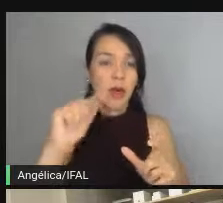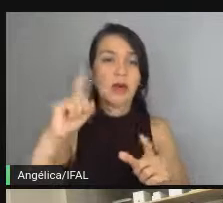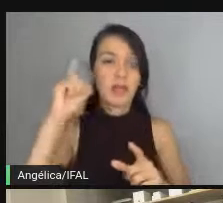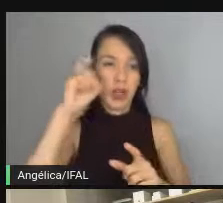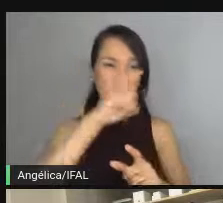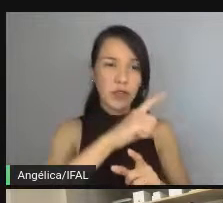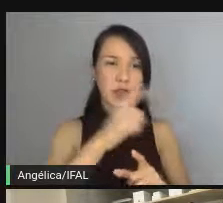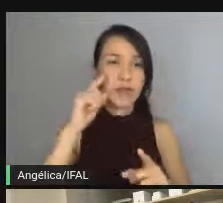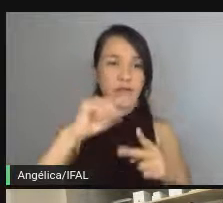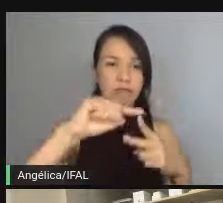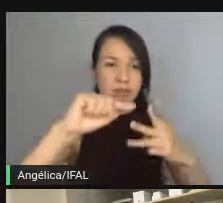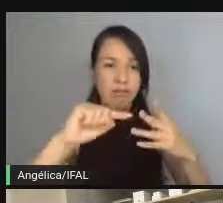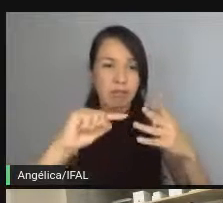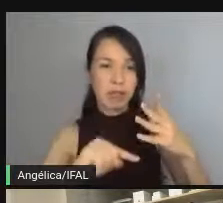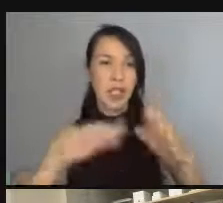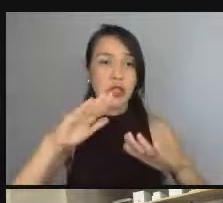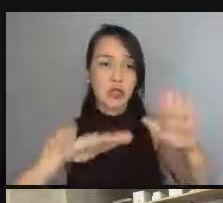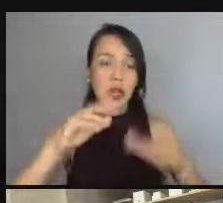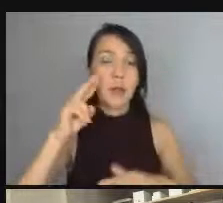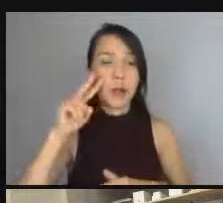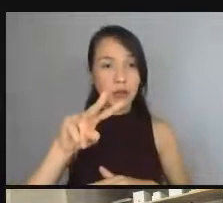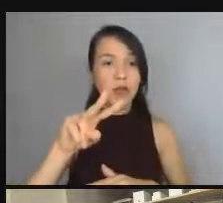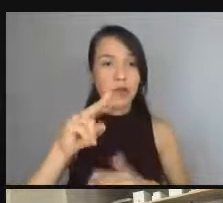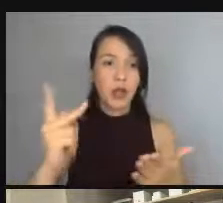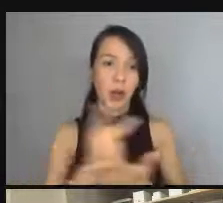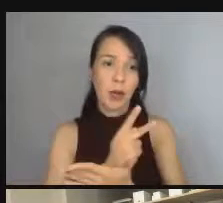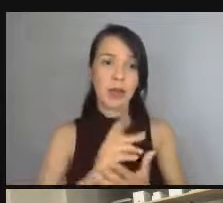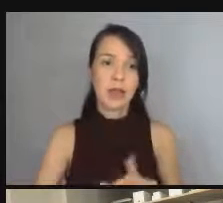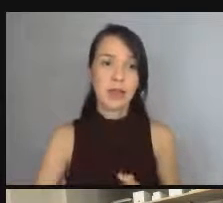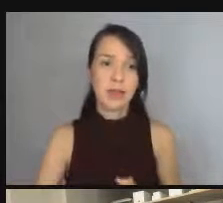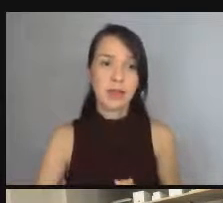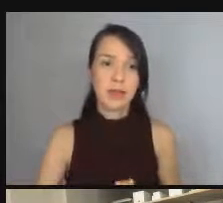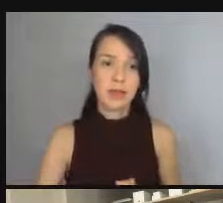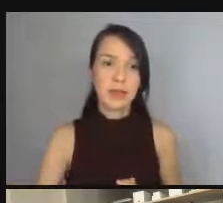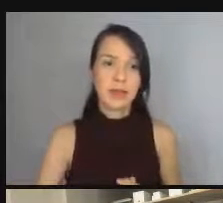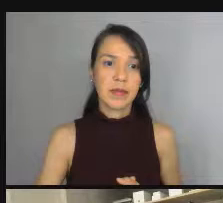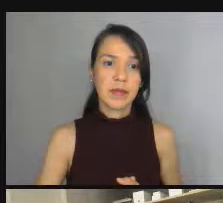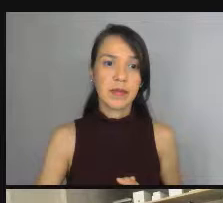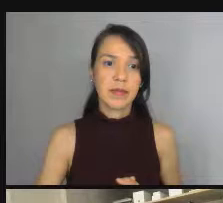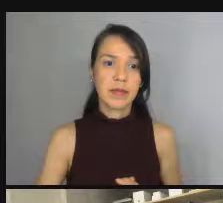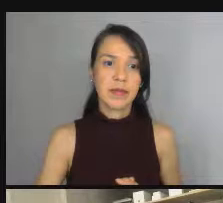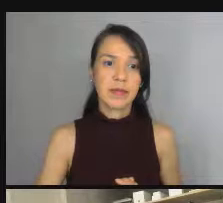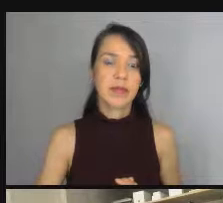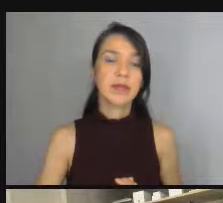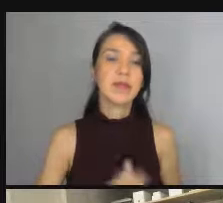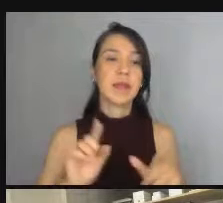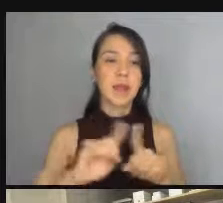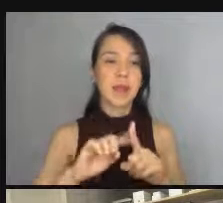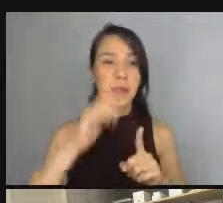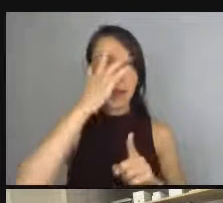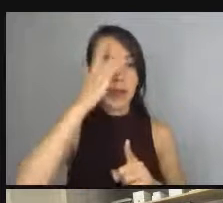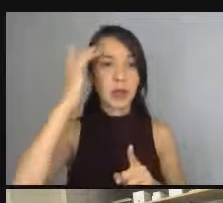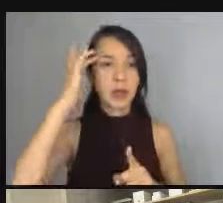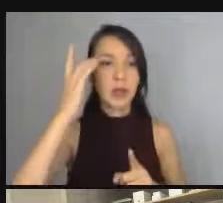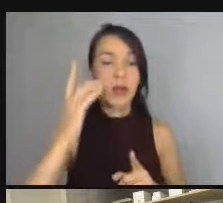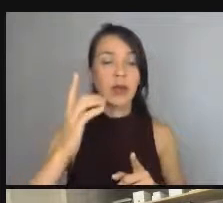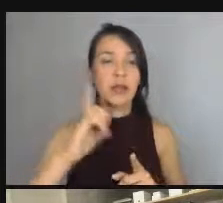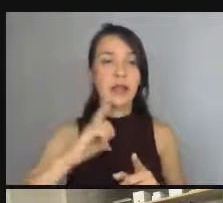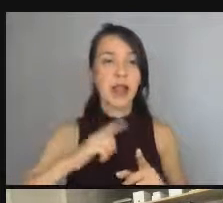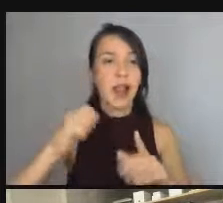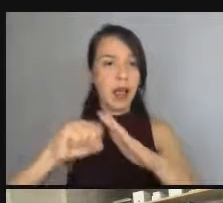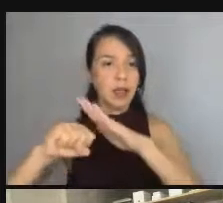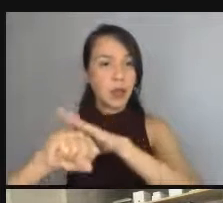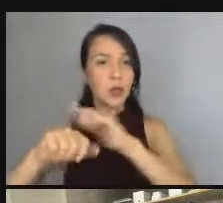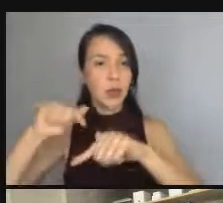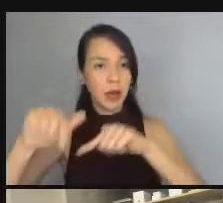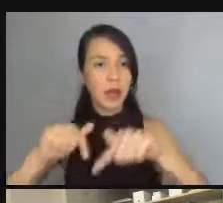dificuldades que, normalmente, eu vejo muito acontecendo para quem inicia, pessoas que já estão no tempo do mercado, inclusive.